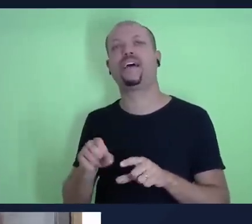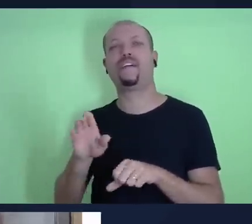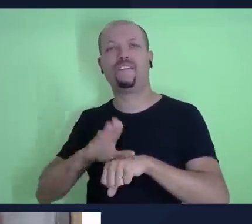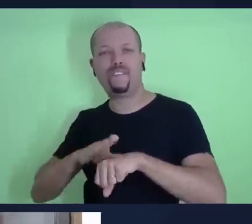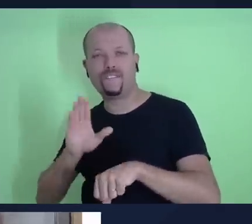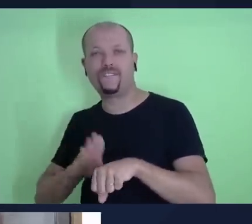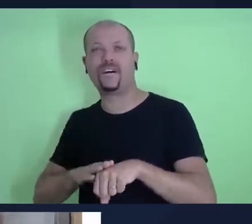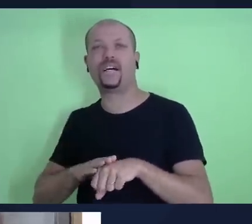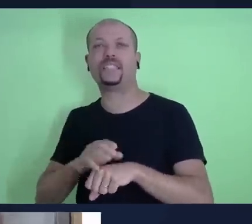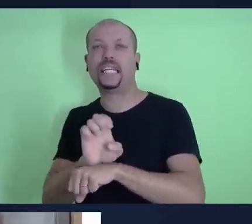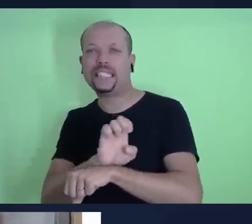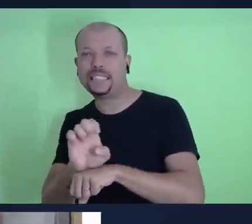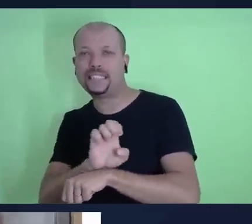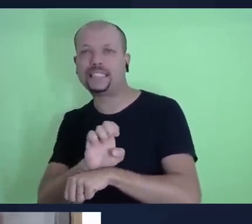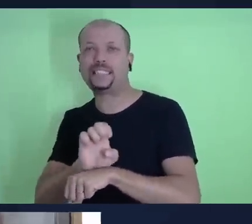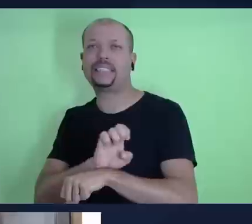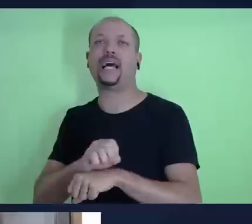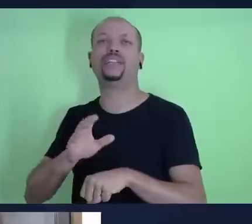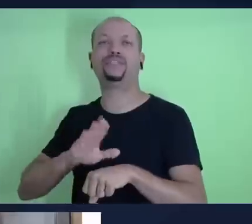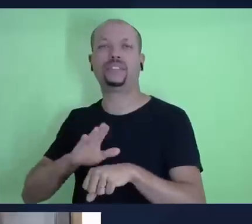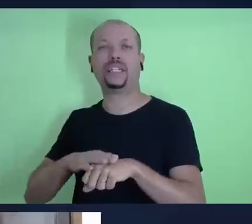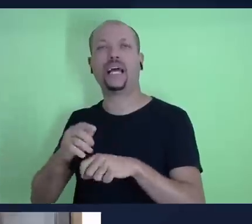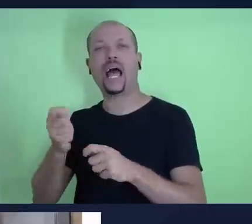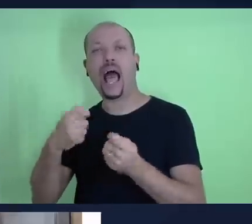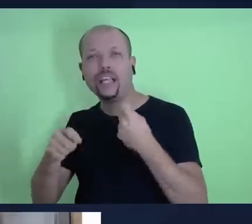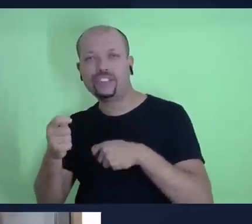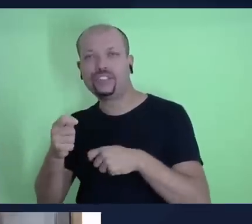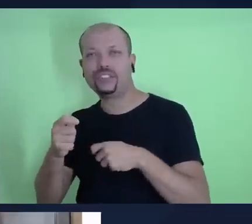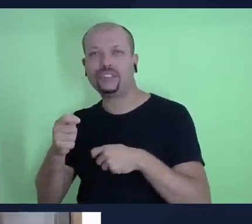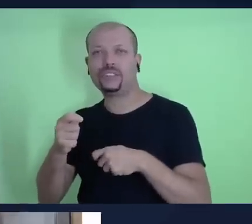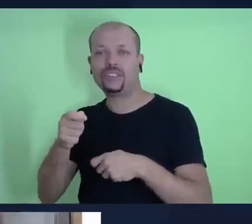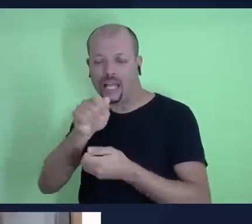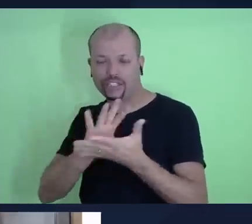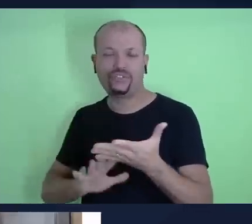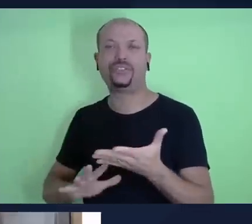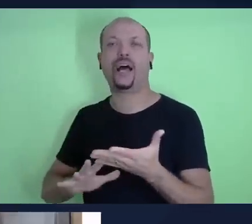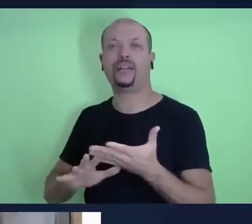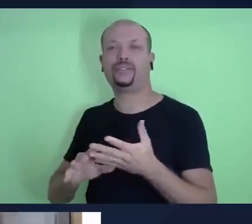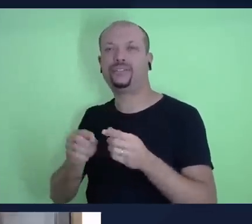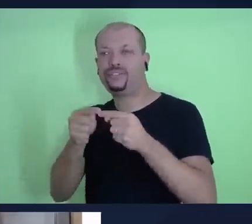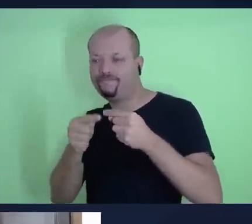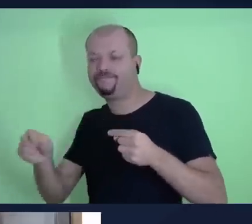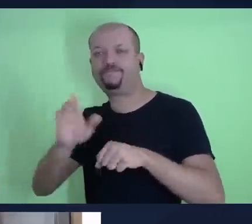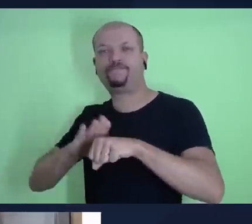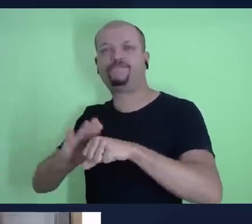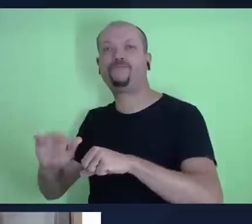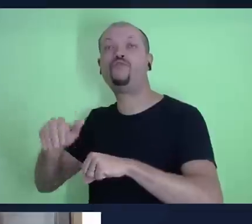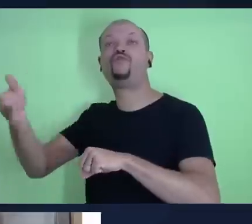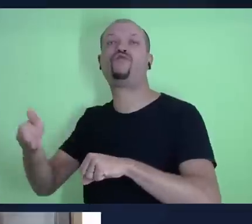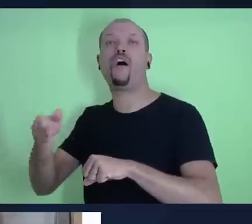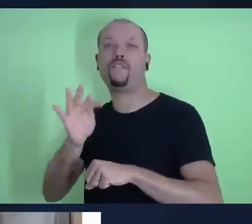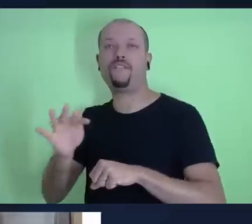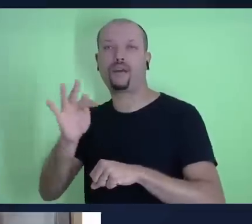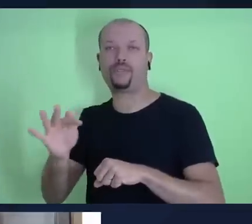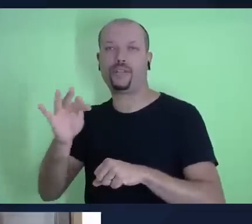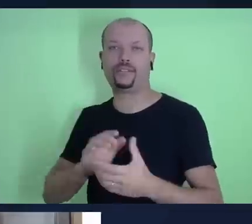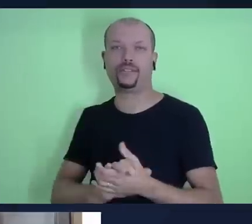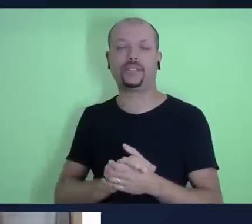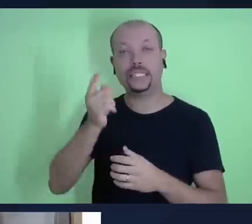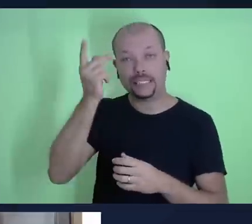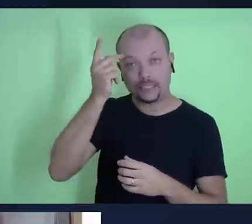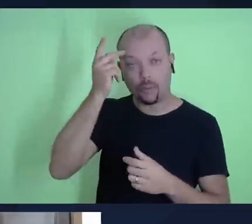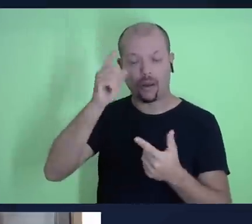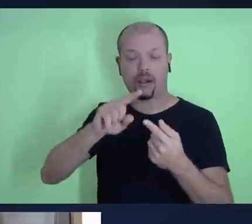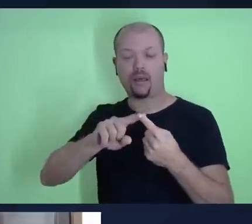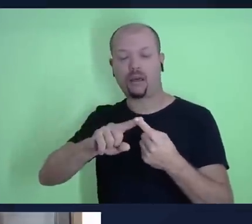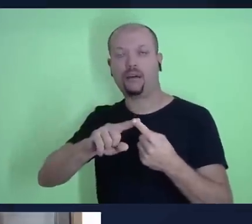horas de atividades de extensão também, professor Everson, é responsável por esta área em todos os três campi, São Paulo, o